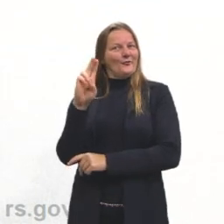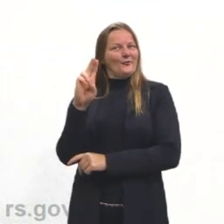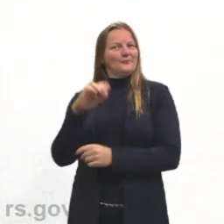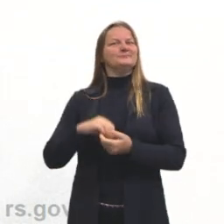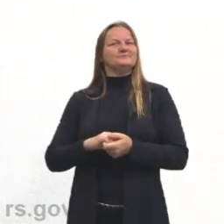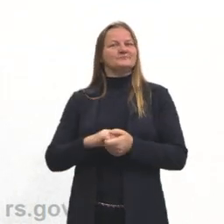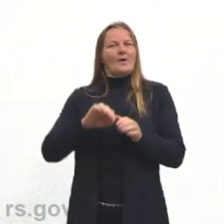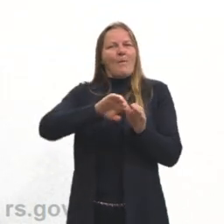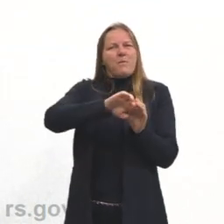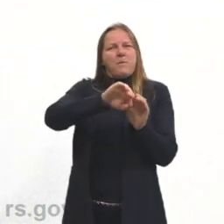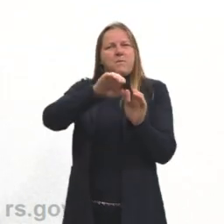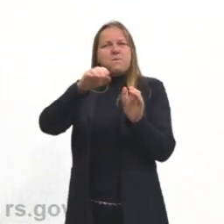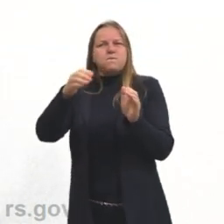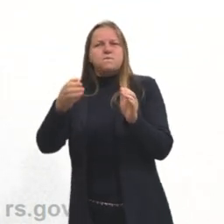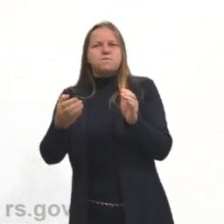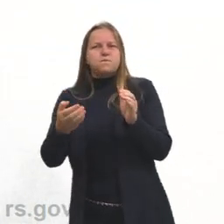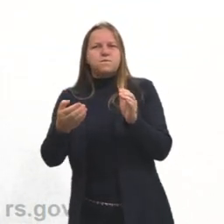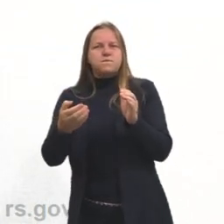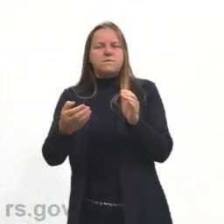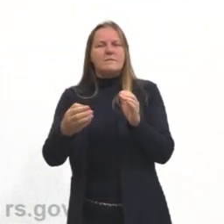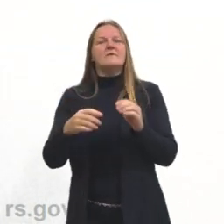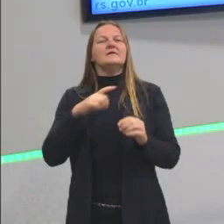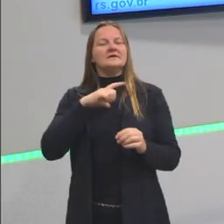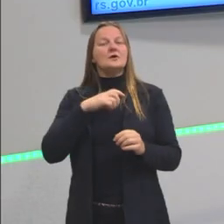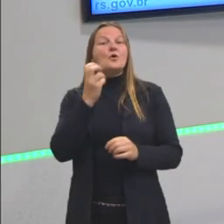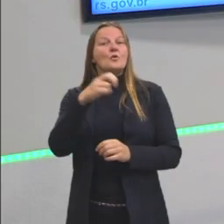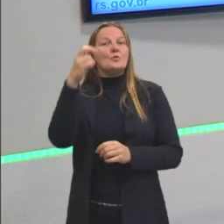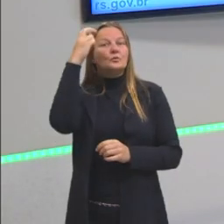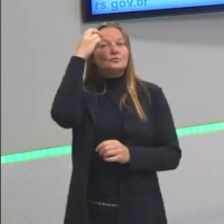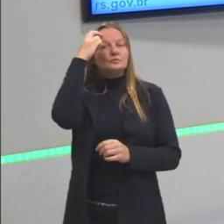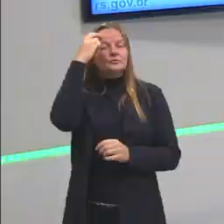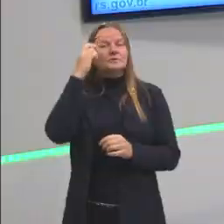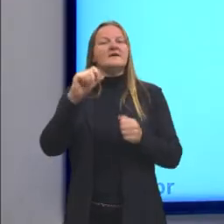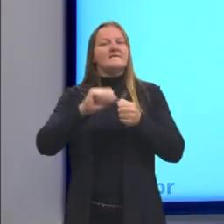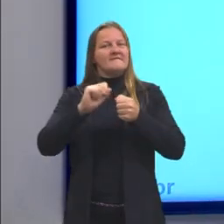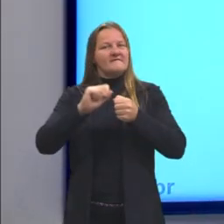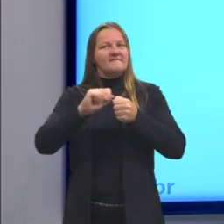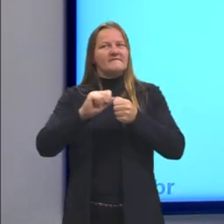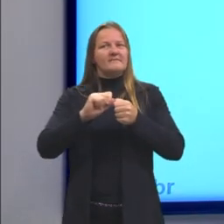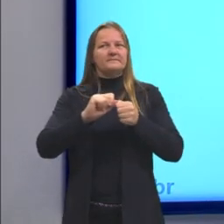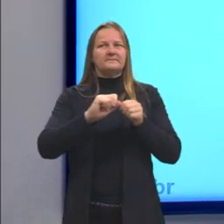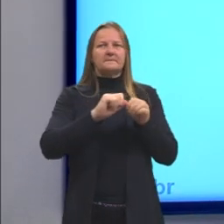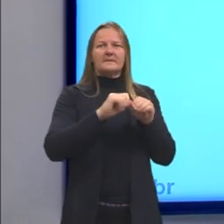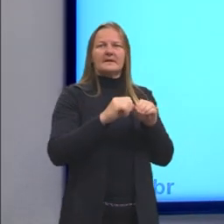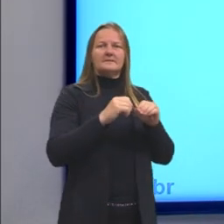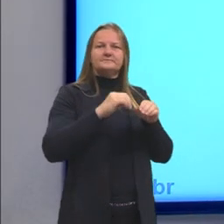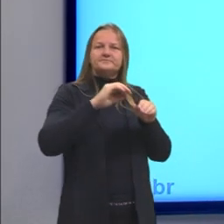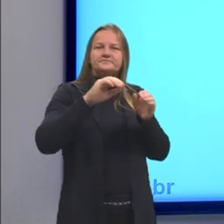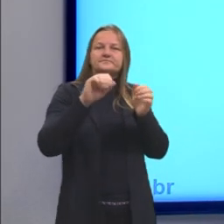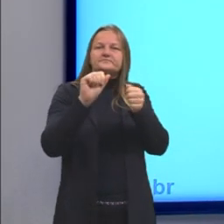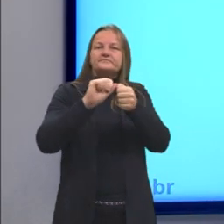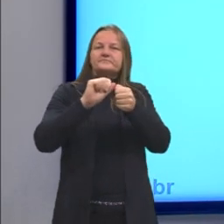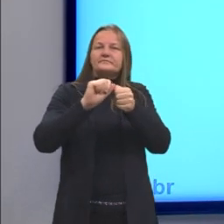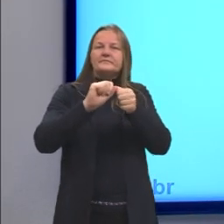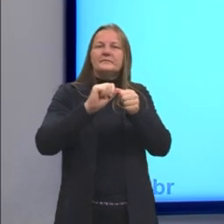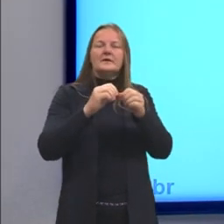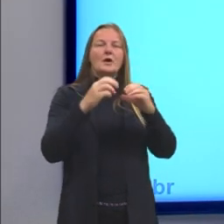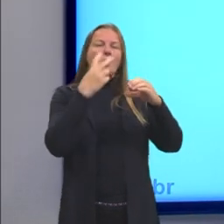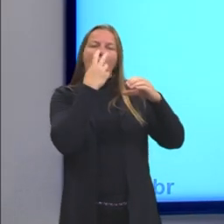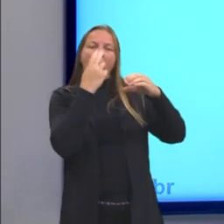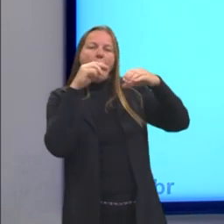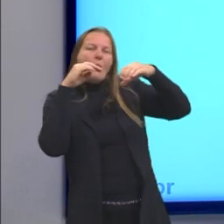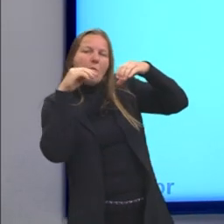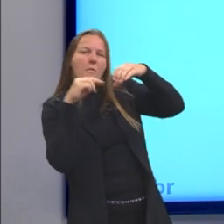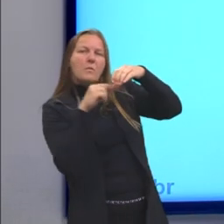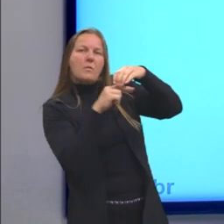bastante, há um tempo atrás, numa determinada cultura. Então, eles fazem essa espécie de oca. Ela é